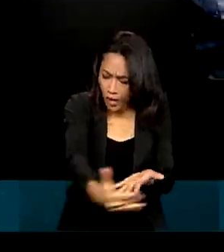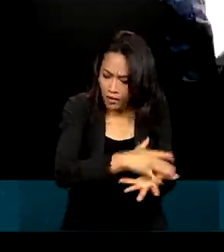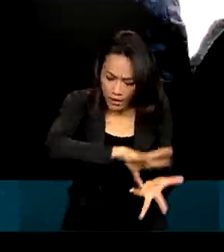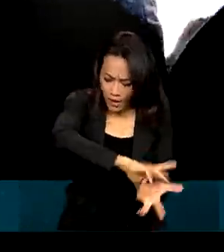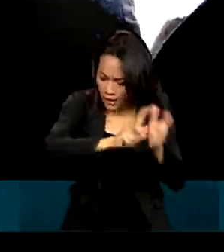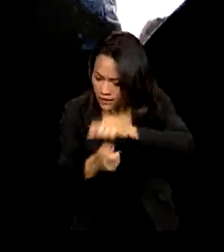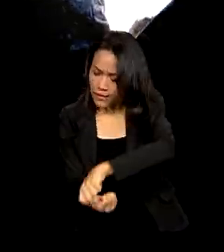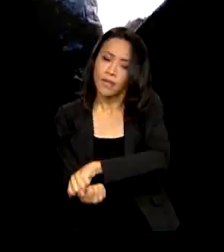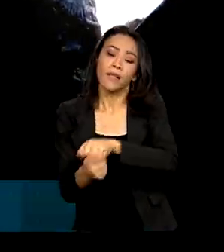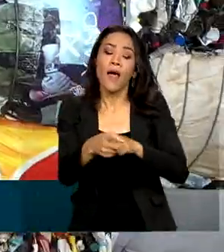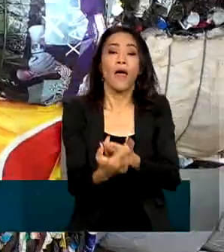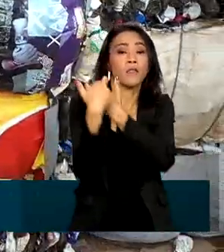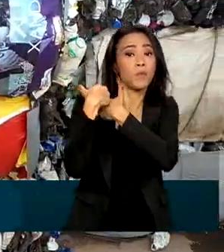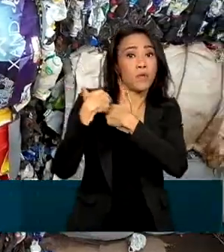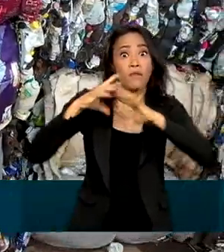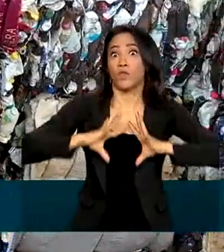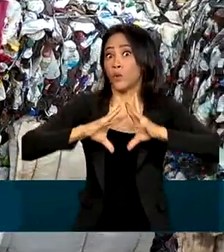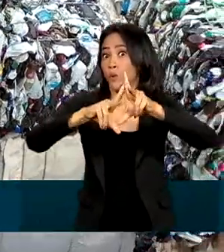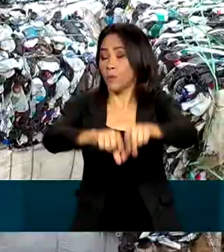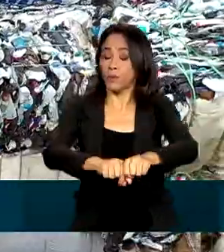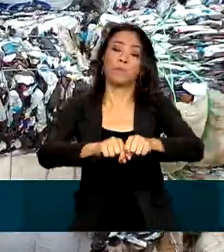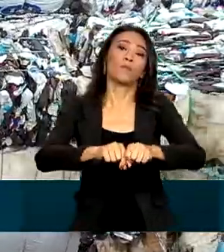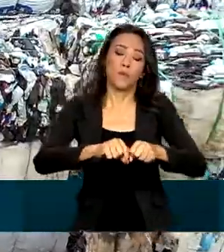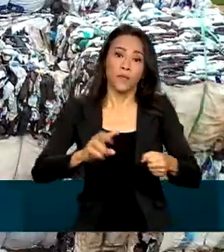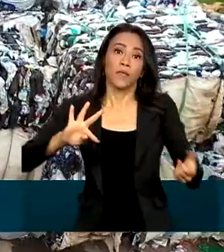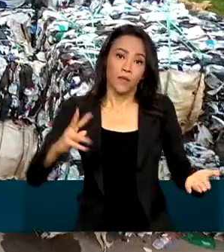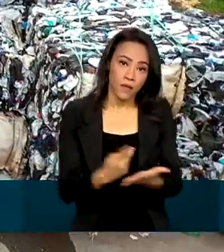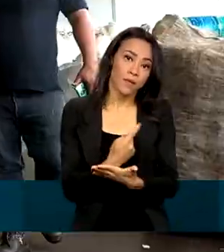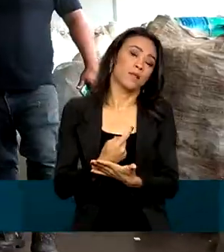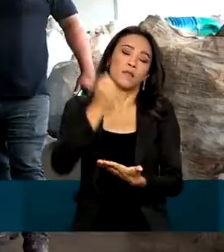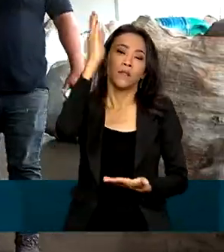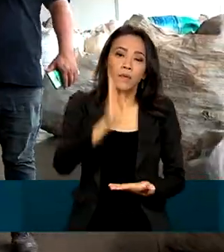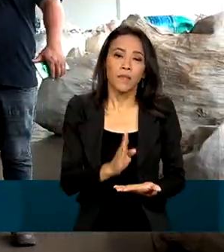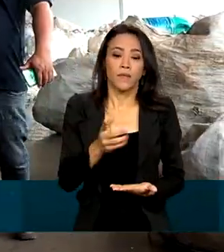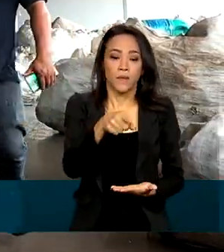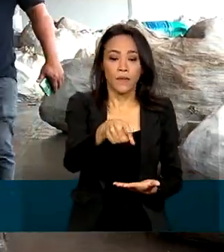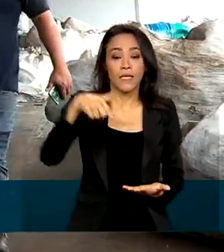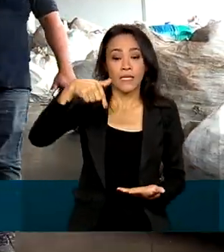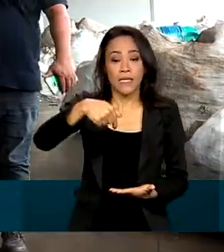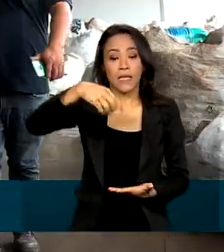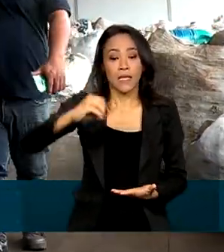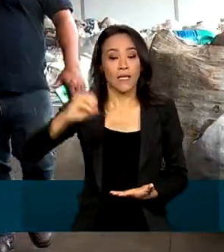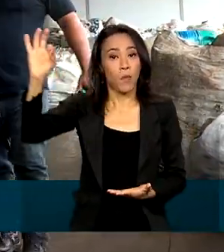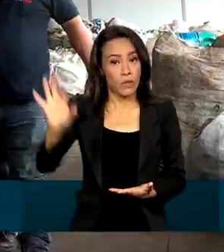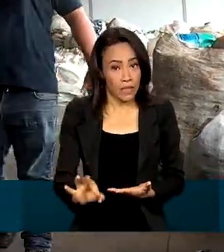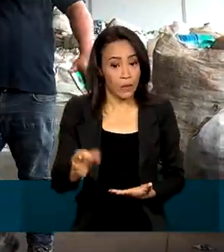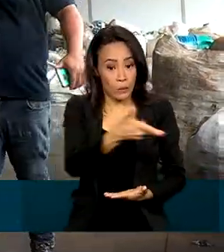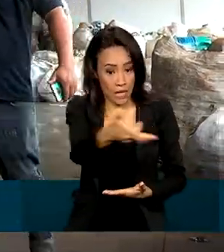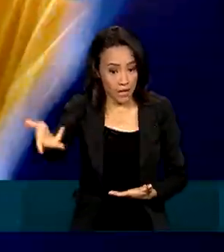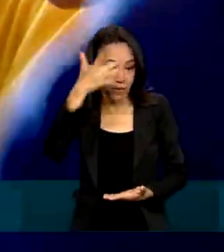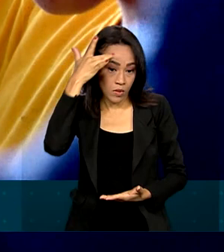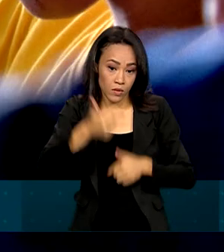são responsáveis pela coleta de tudo que é reciclado no Brasil. E cerca de 70% desses